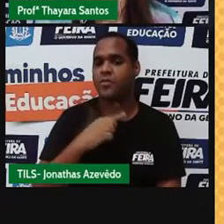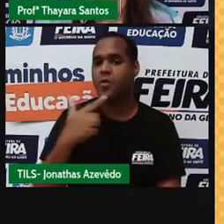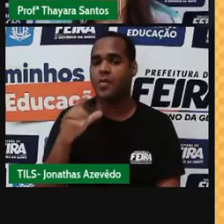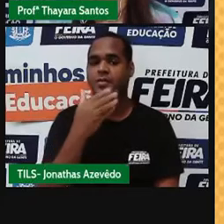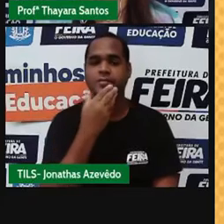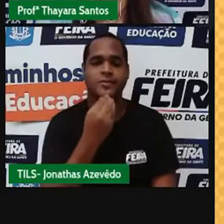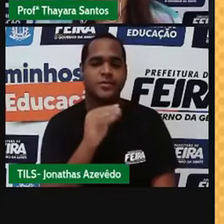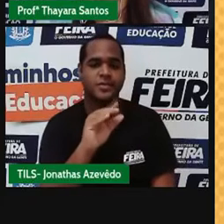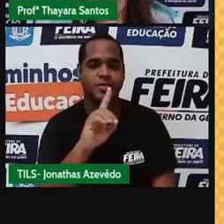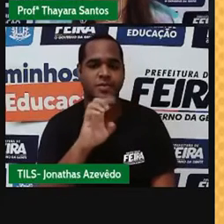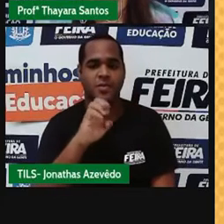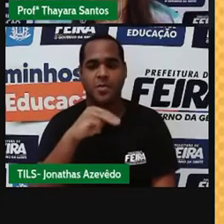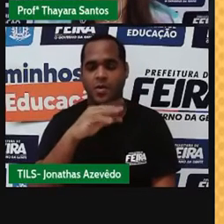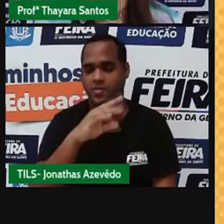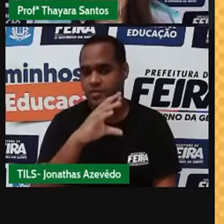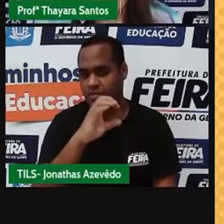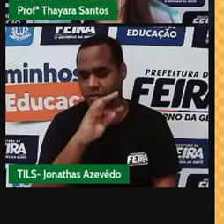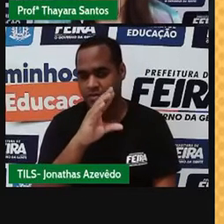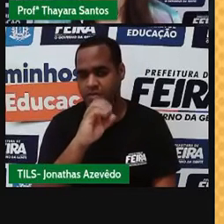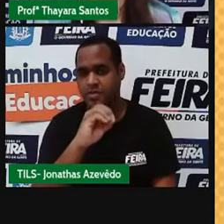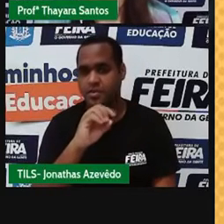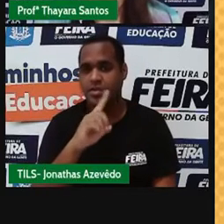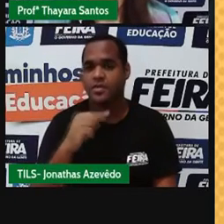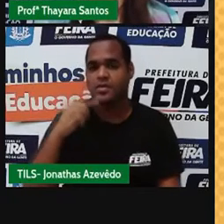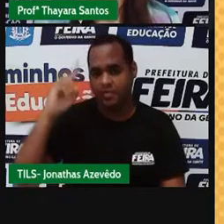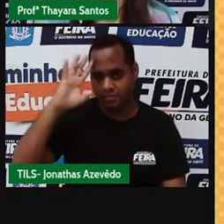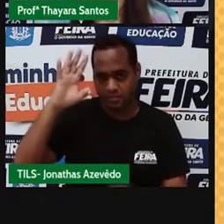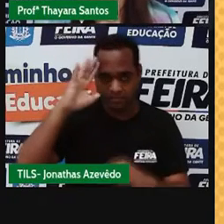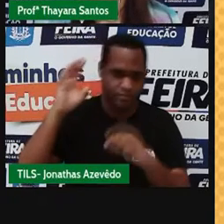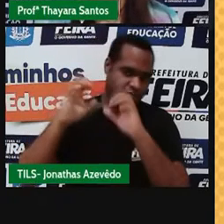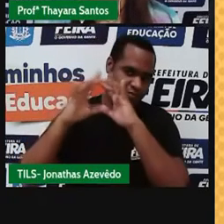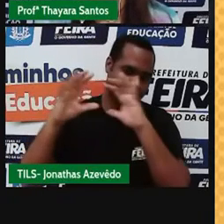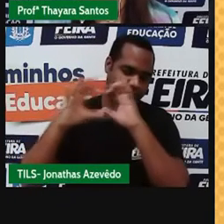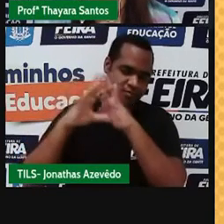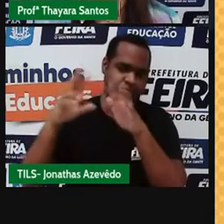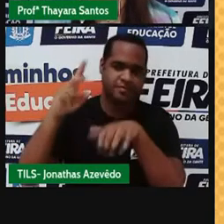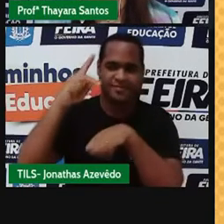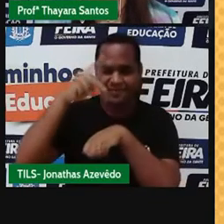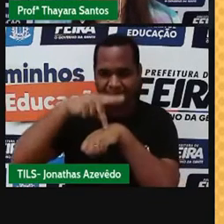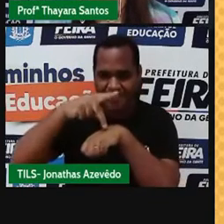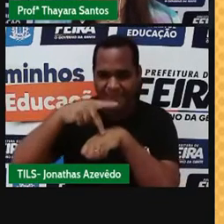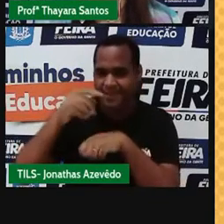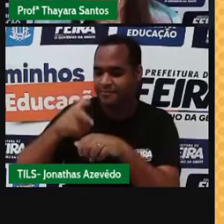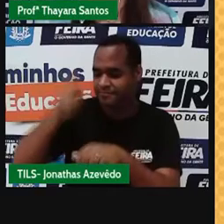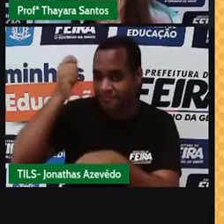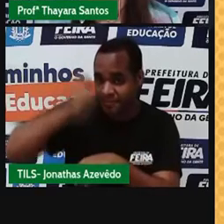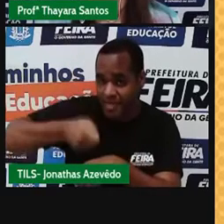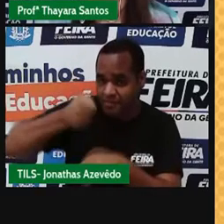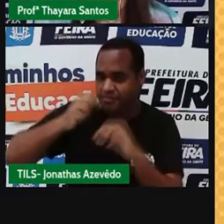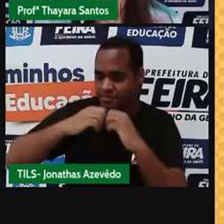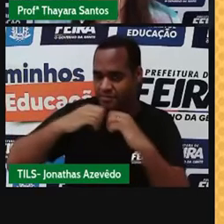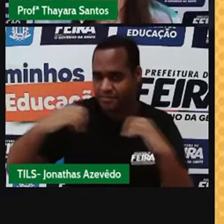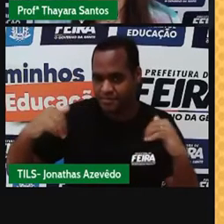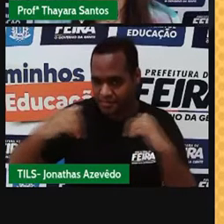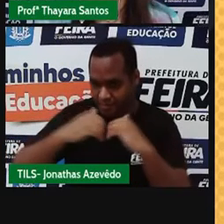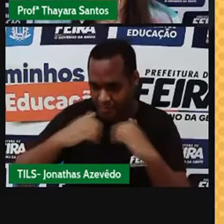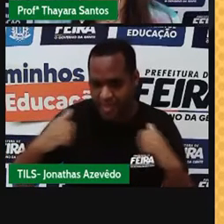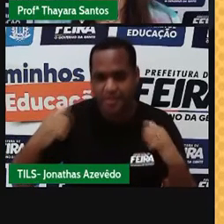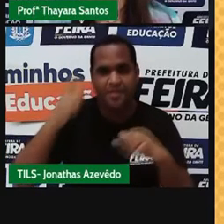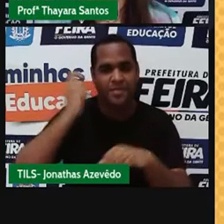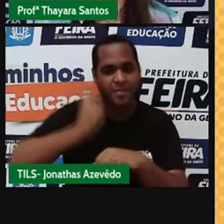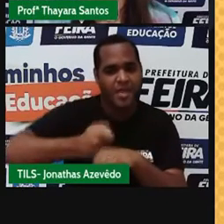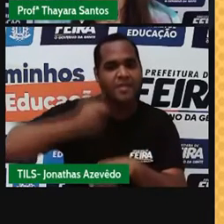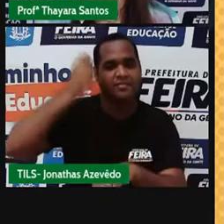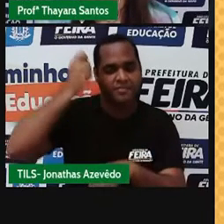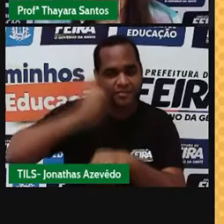Demócrito pensaram O que aconteceria se eu quebrasse uma pedra até chegar num ponto em que não pudesse mais ser